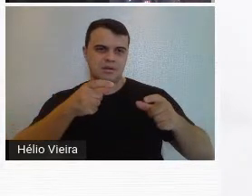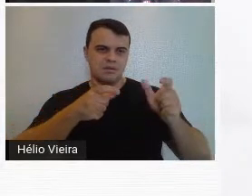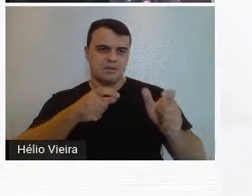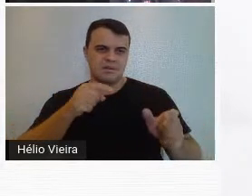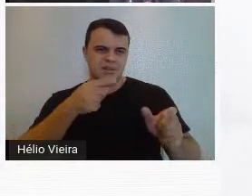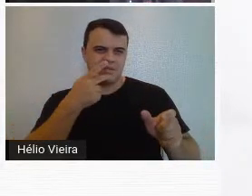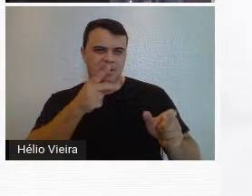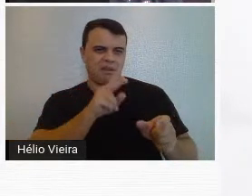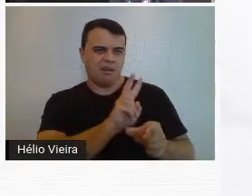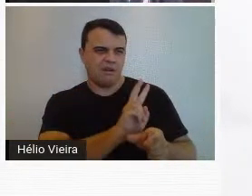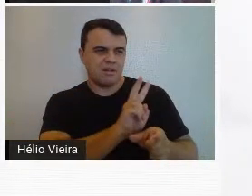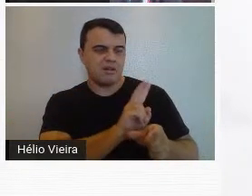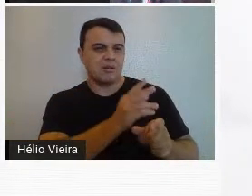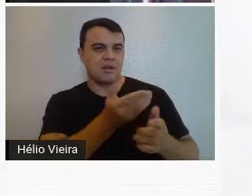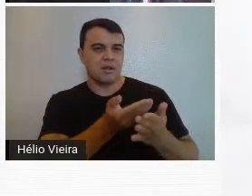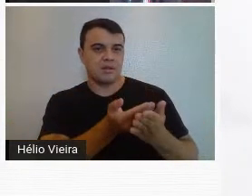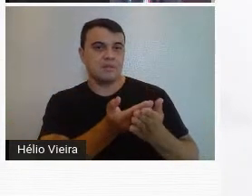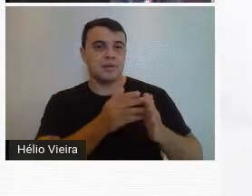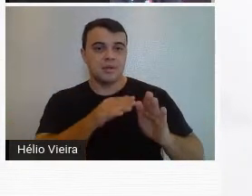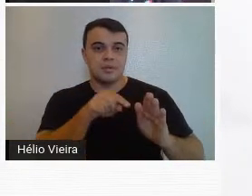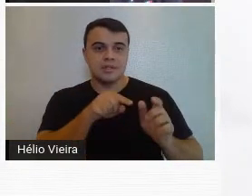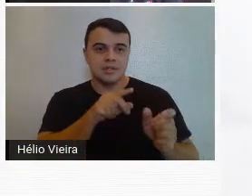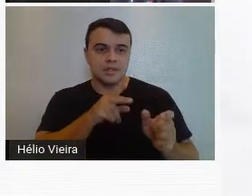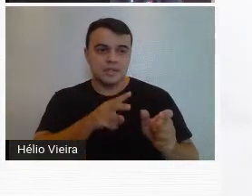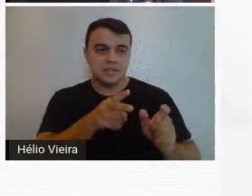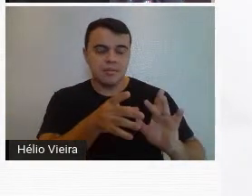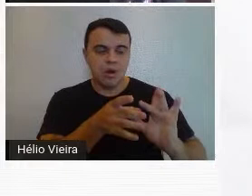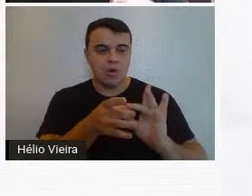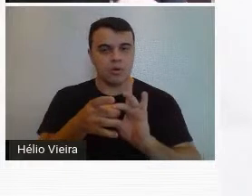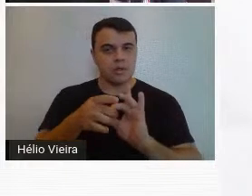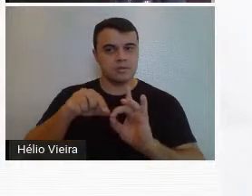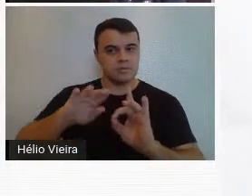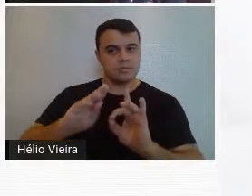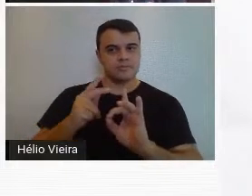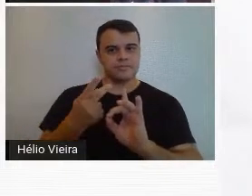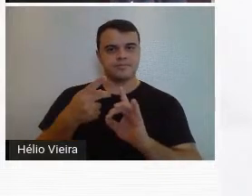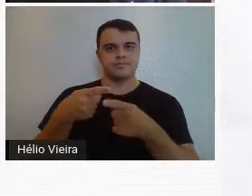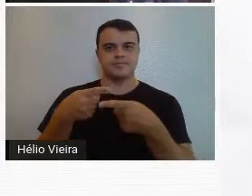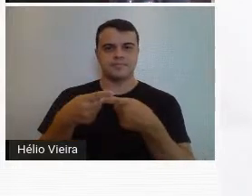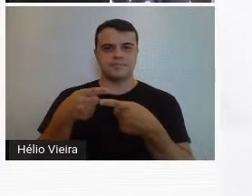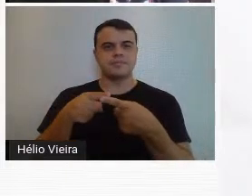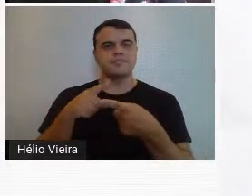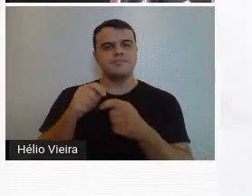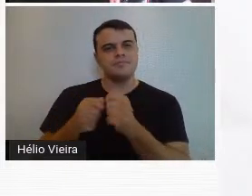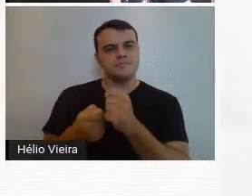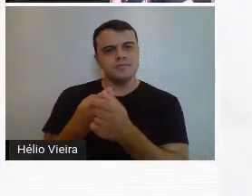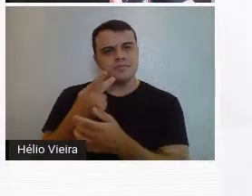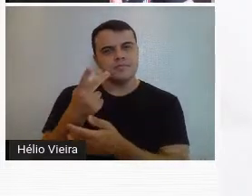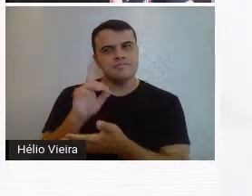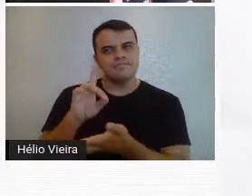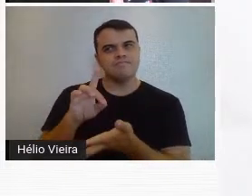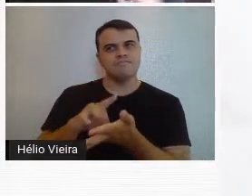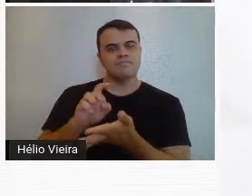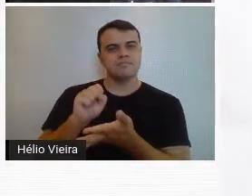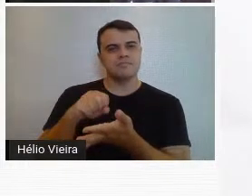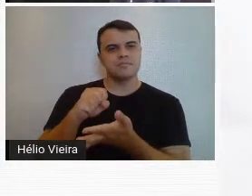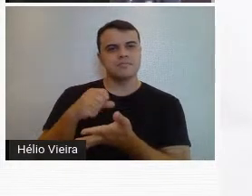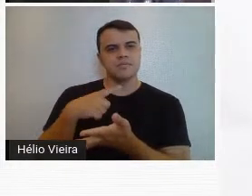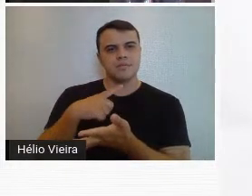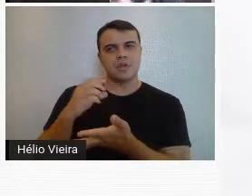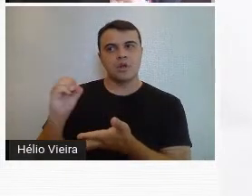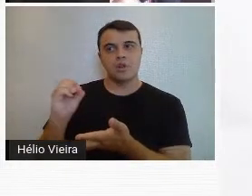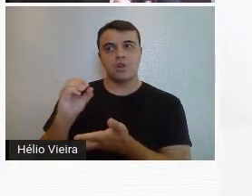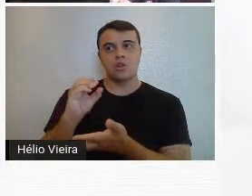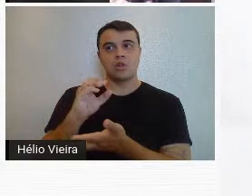de conservador, de acadêmico, mas ele dentro do contexto de Belo Horizonte ele traz sim uma certa oxigenação